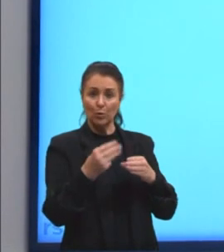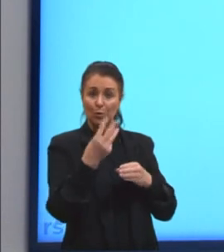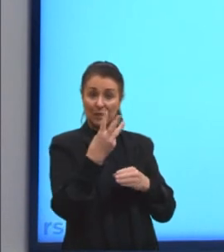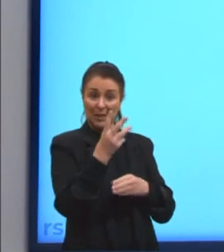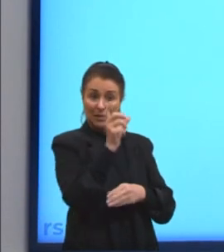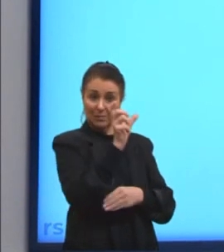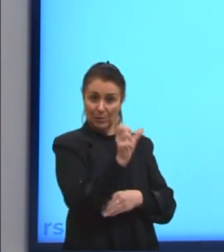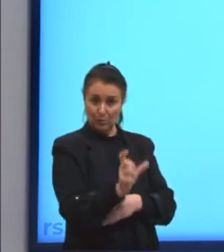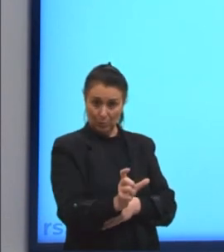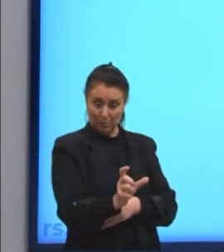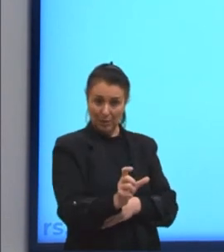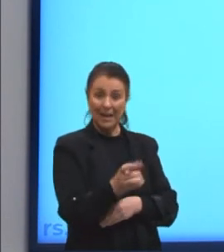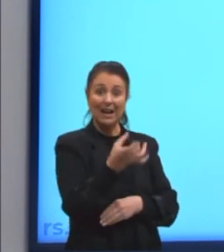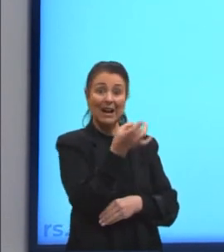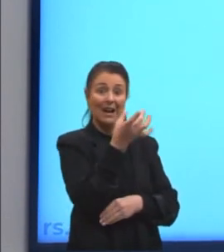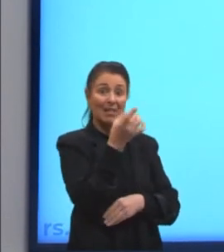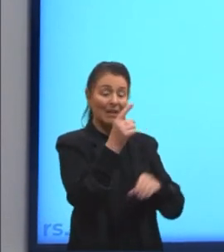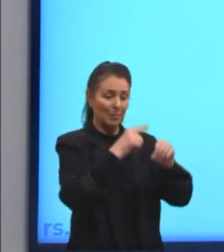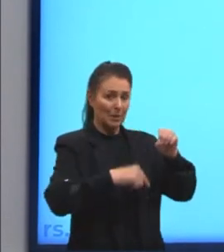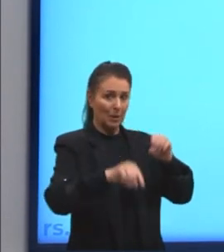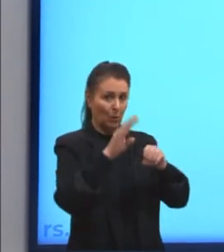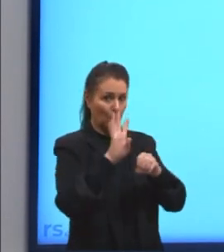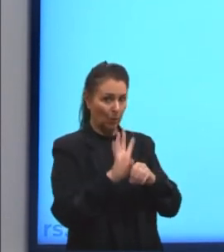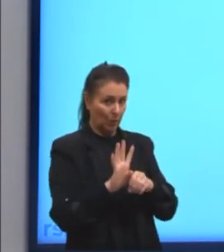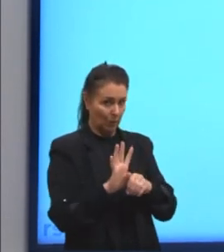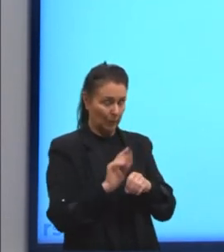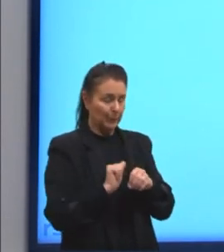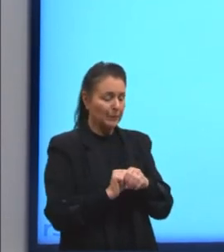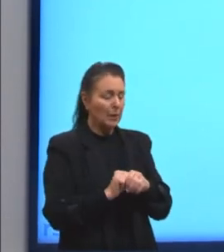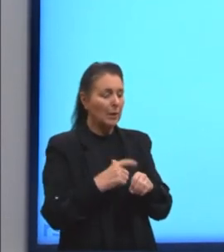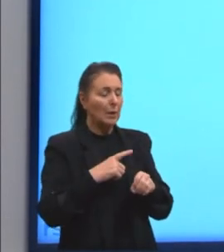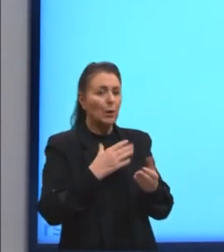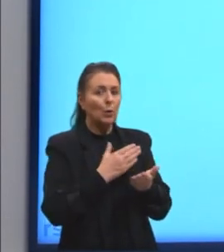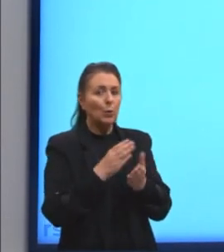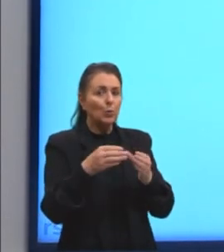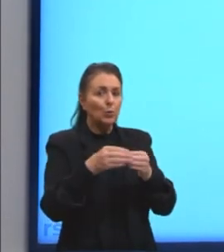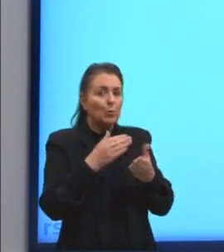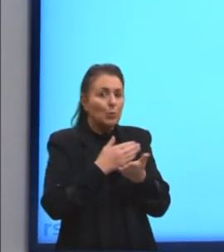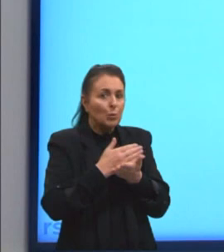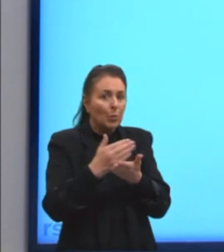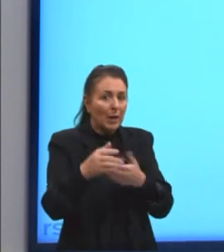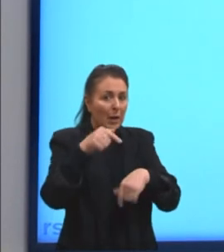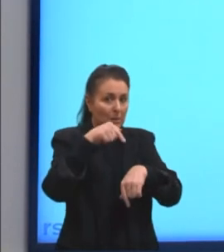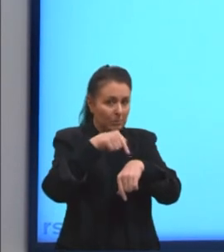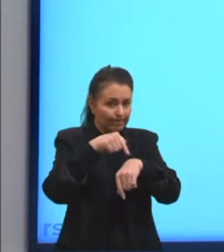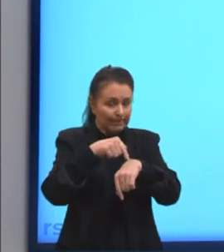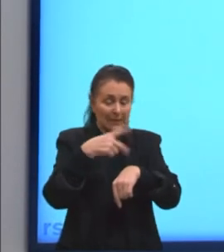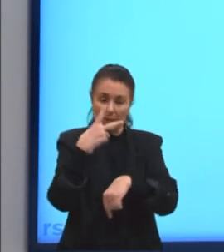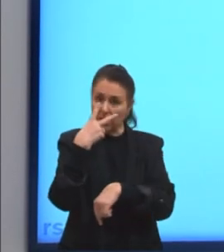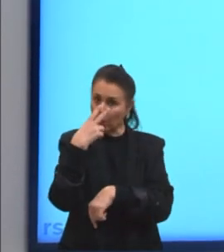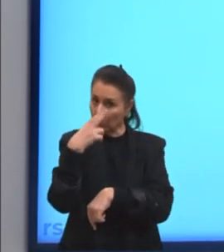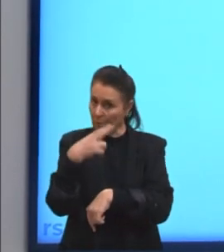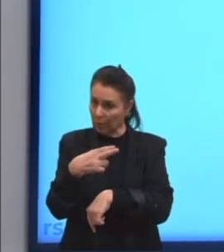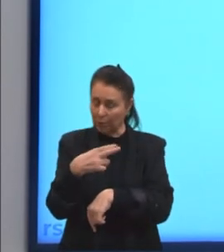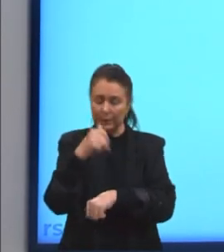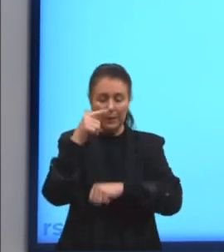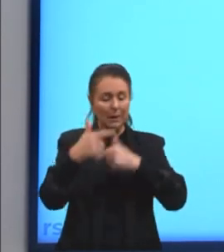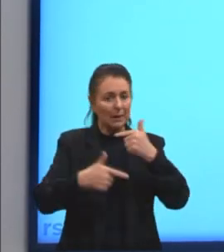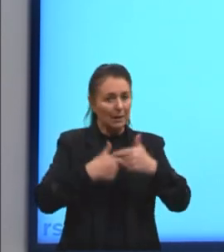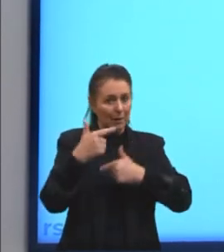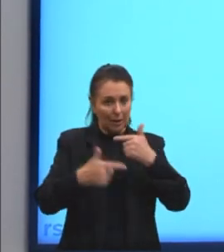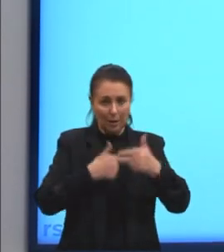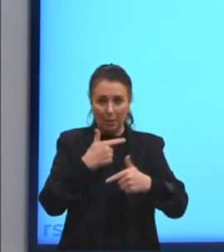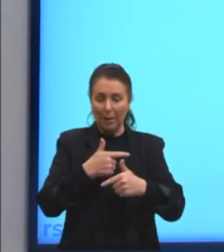pessoas em cada pneu. Considere que os grupos iniciam o trabalho no mesmo instante, trabalham a